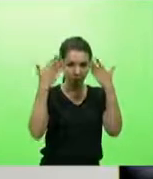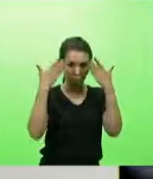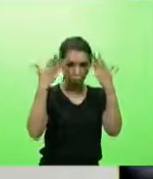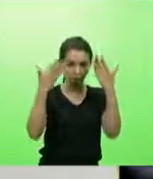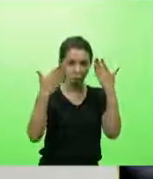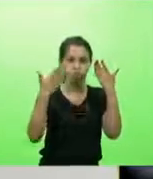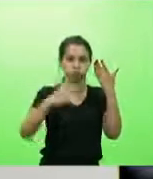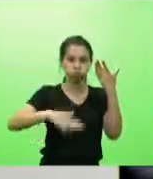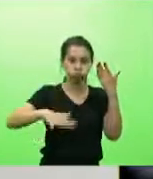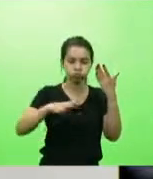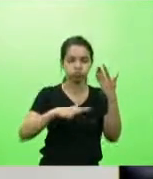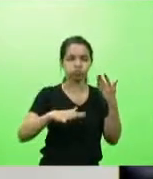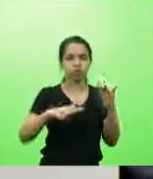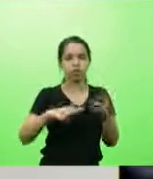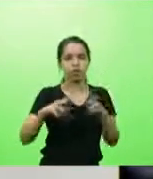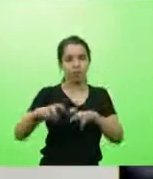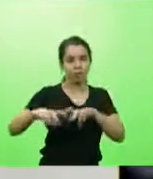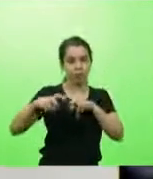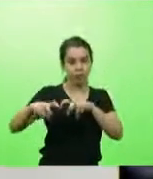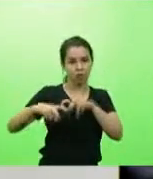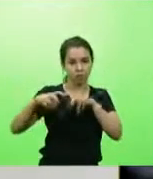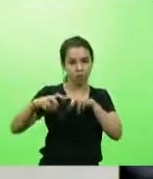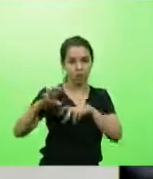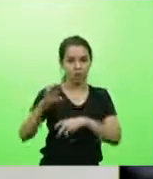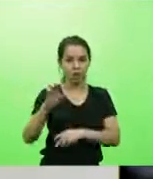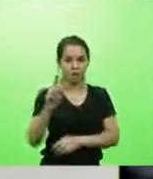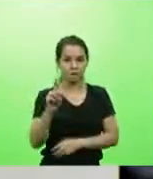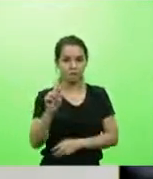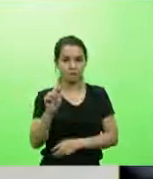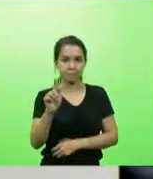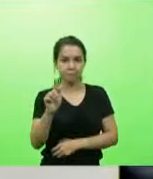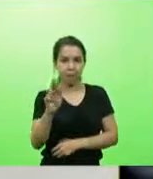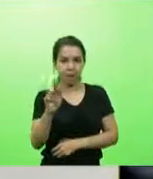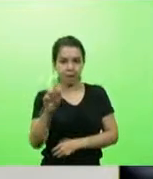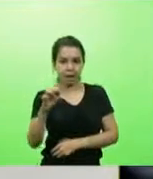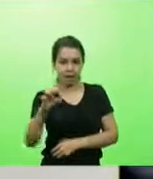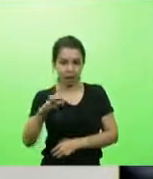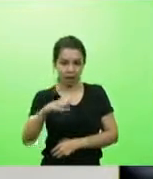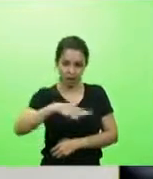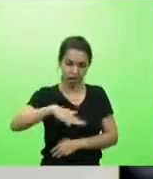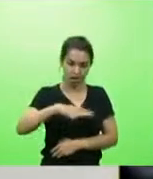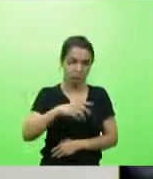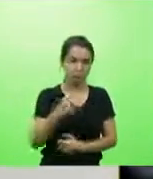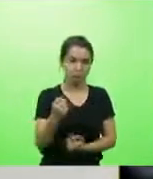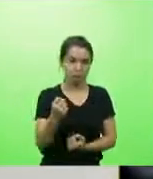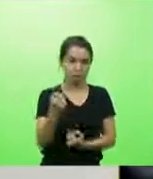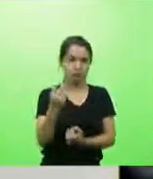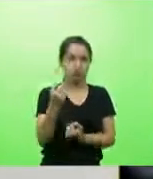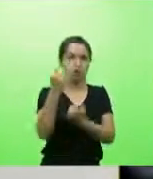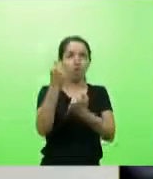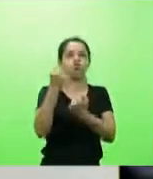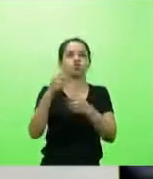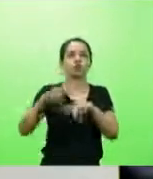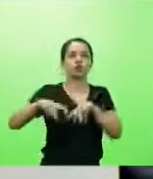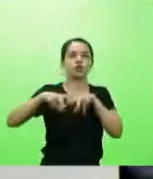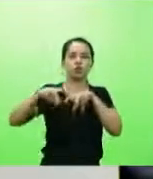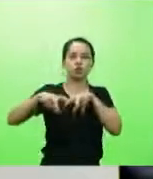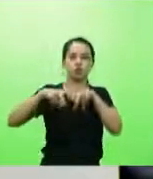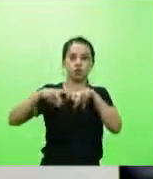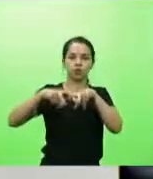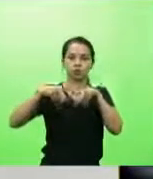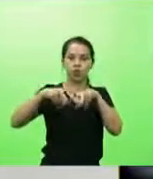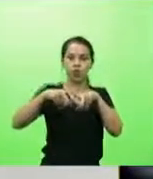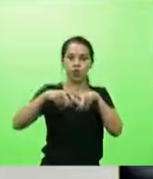agricultura e principalmente à Ipagre, uma região muito forte na agricultura, um